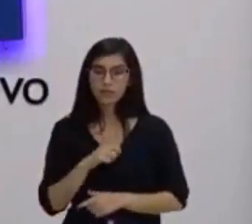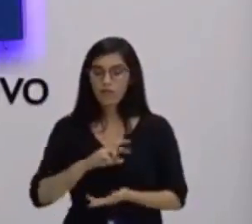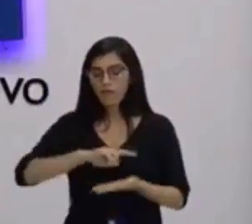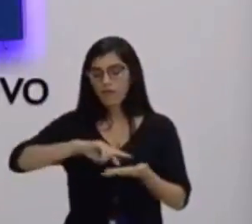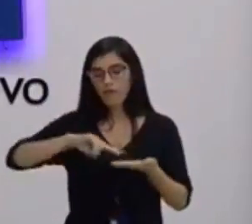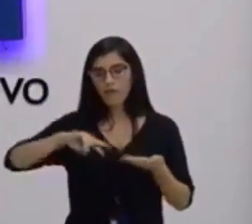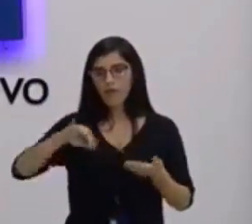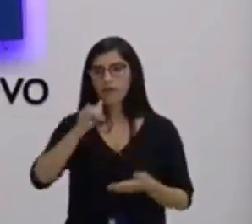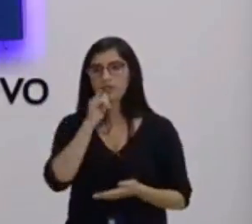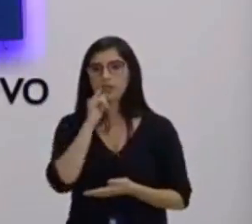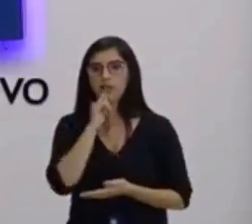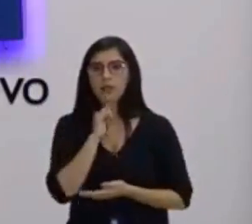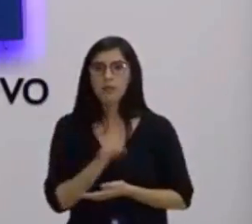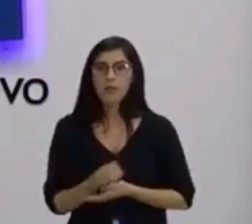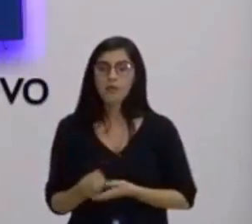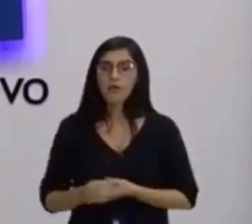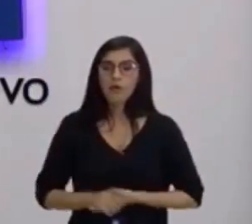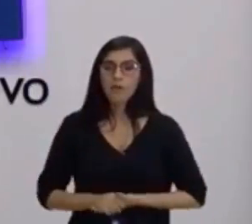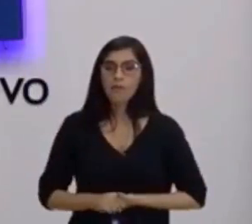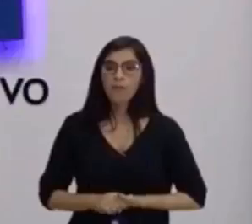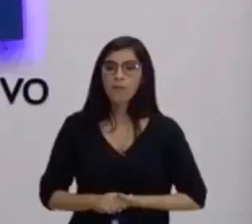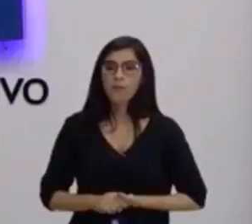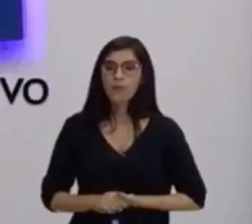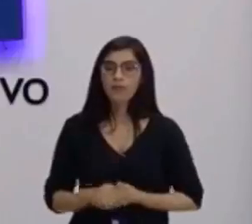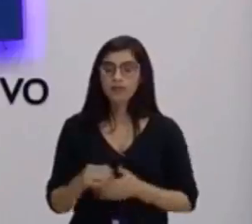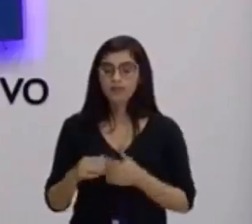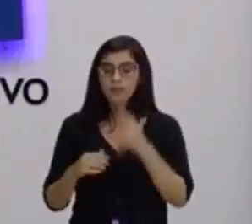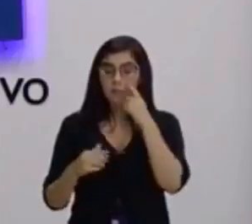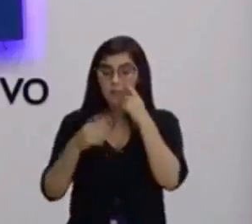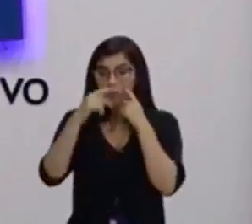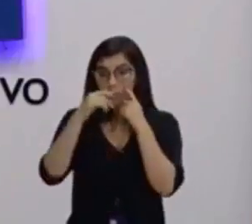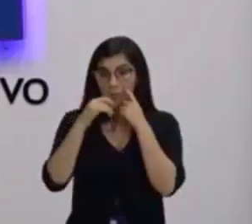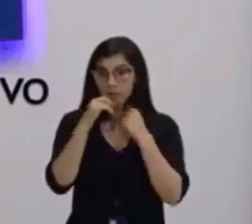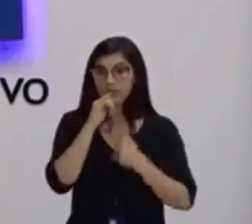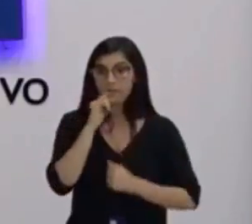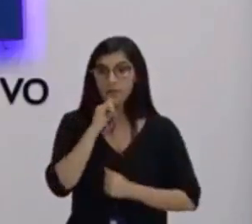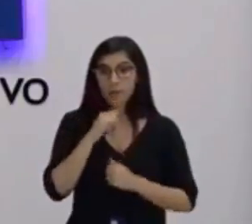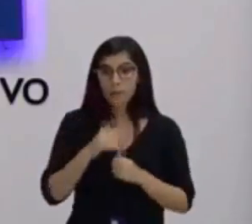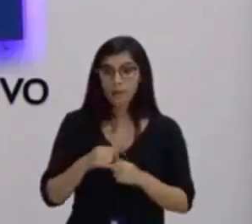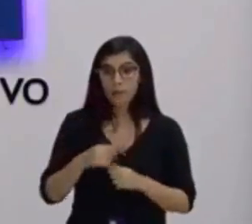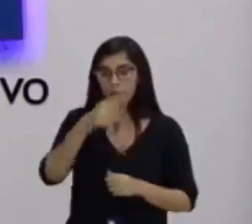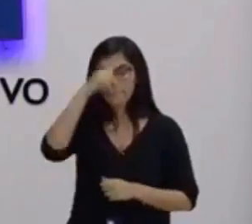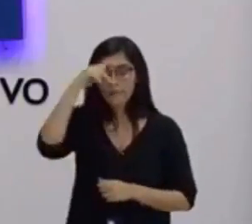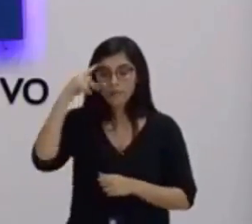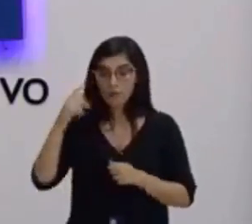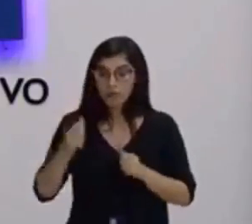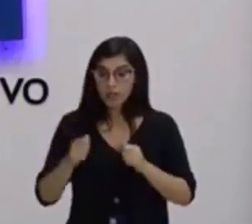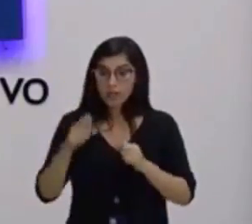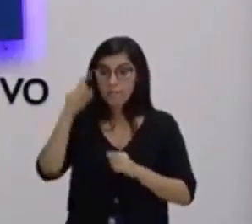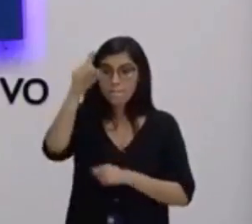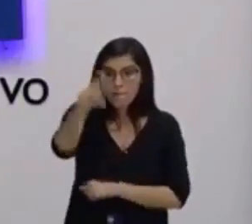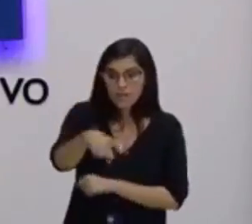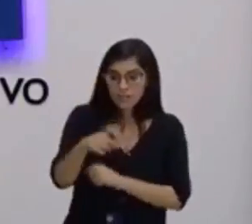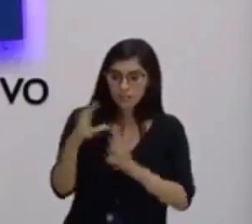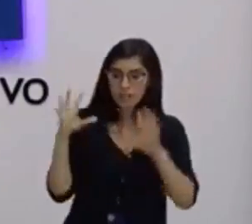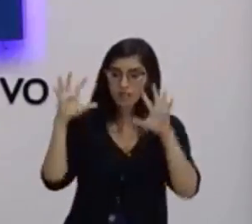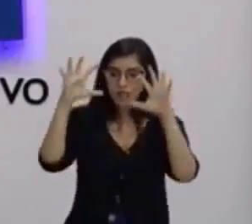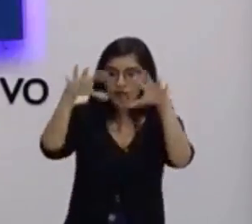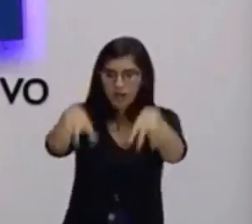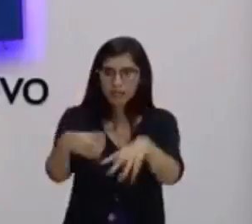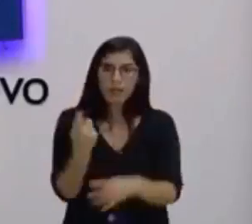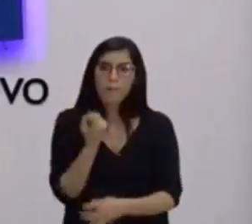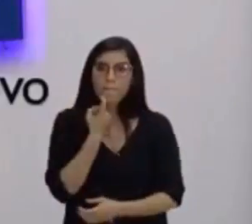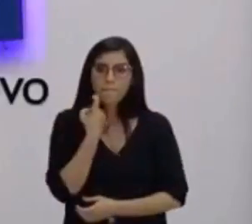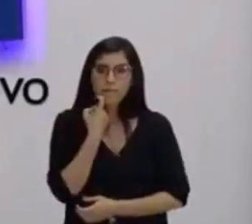atividades no rio de arrasto de rede, quem faz no açude de